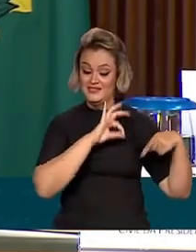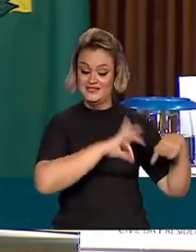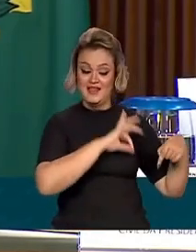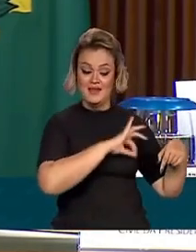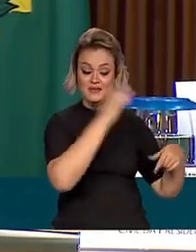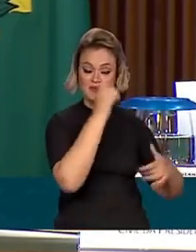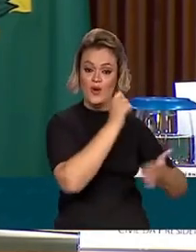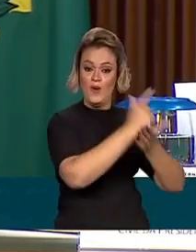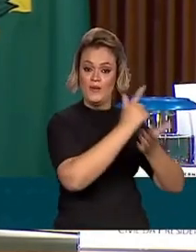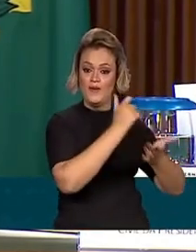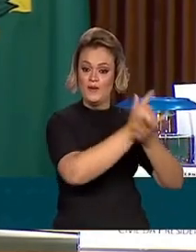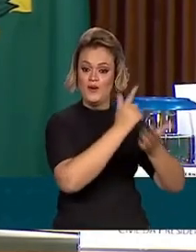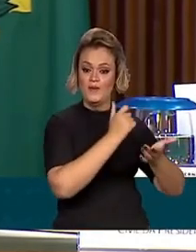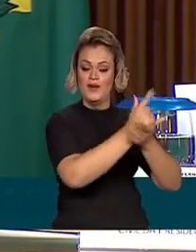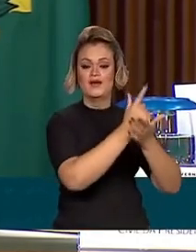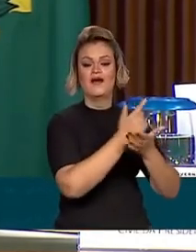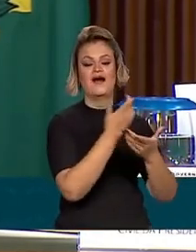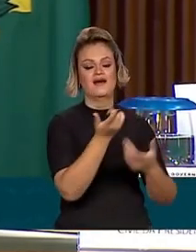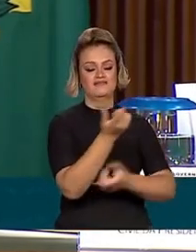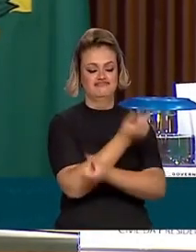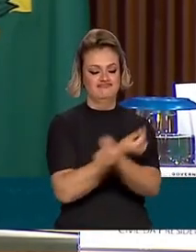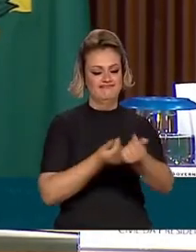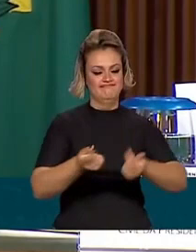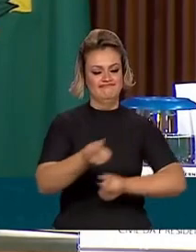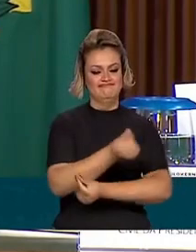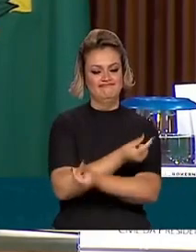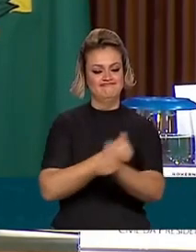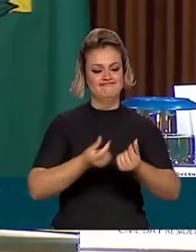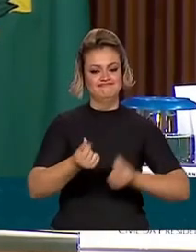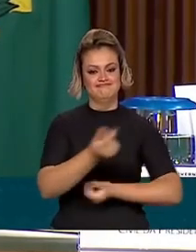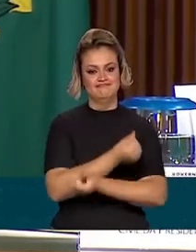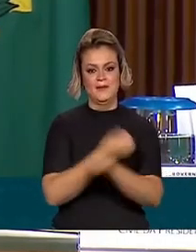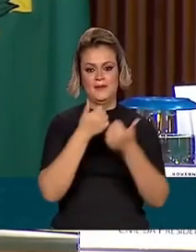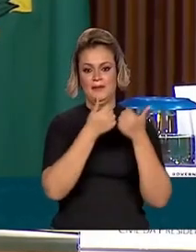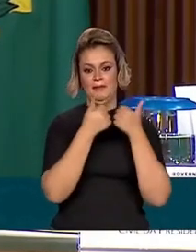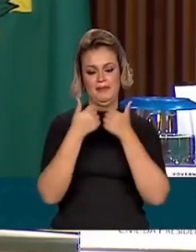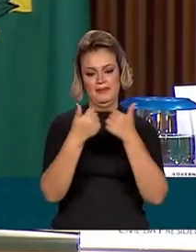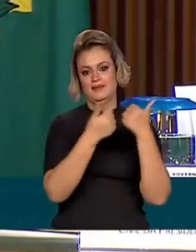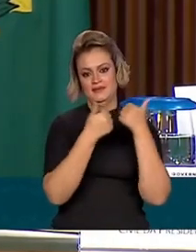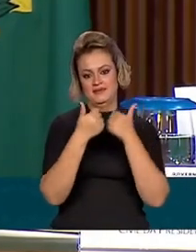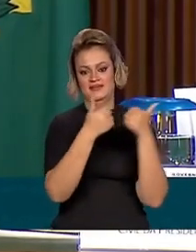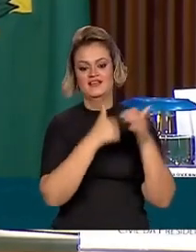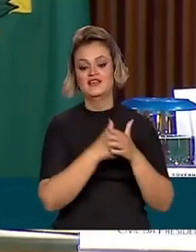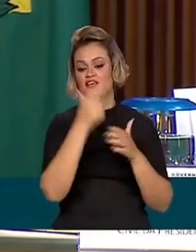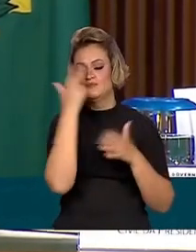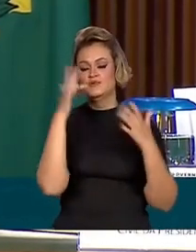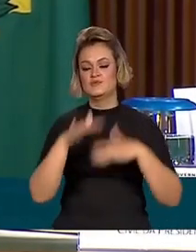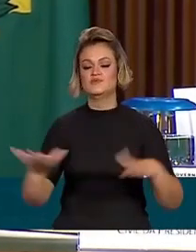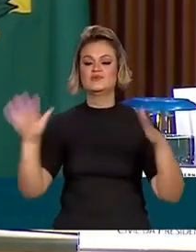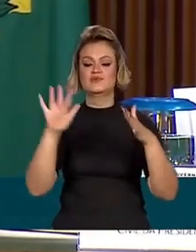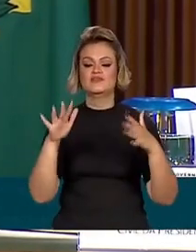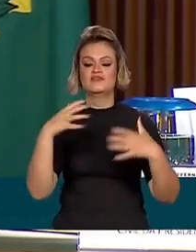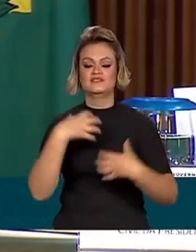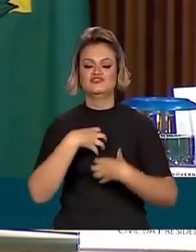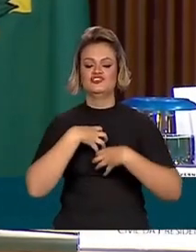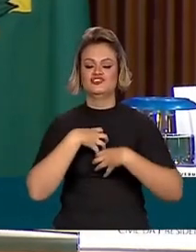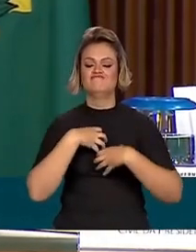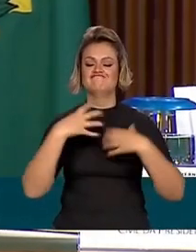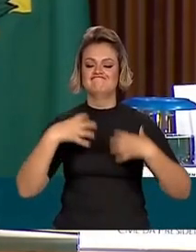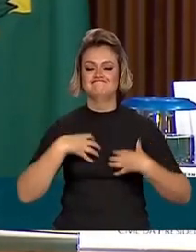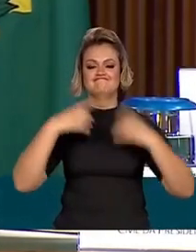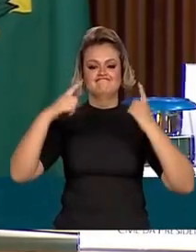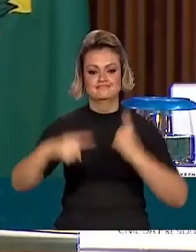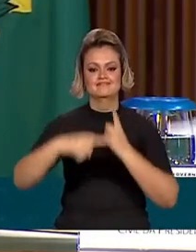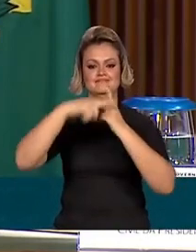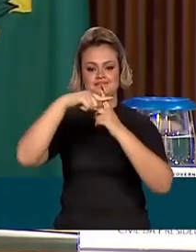de consumo do povo, e aí a rota gigante da economia volta a funcionar e todo mundo vai voltar a ser otimista